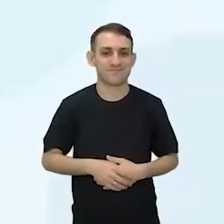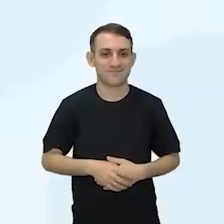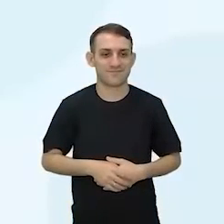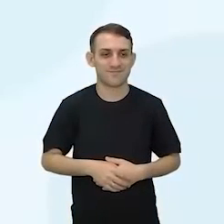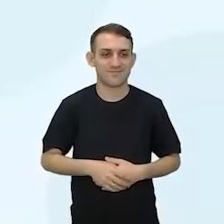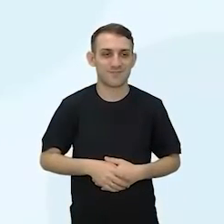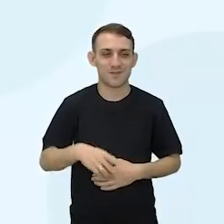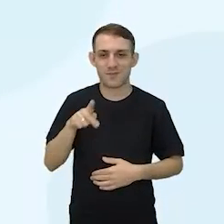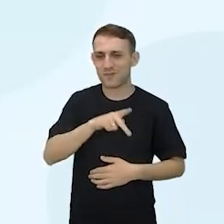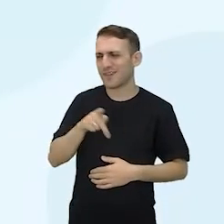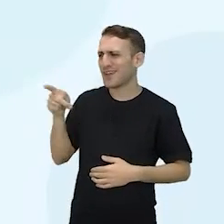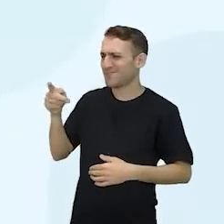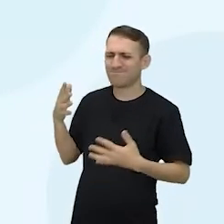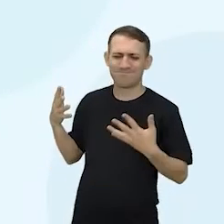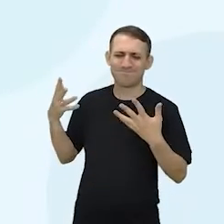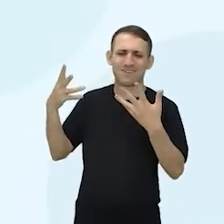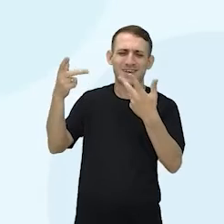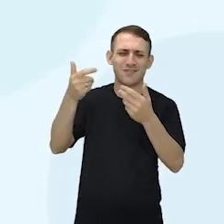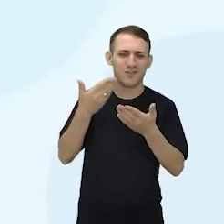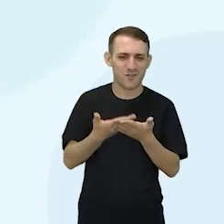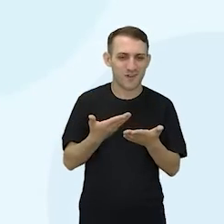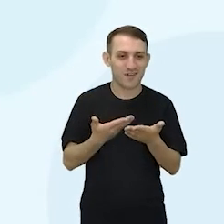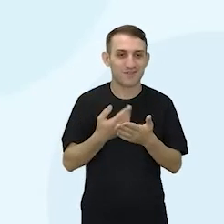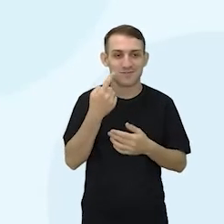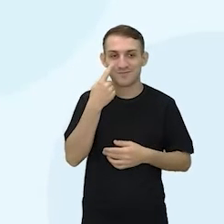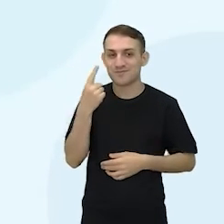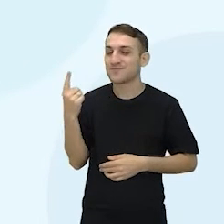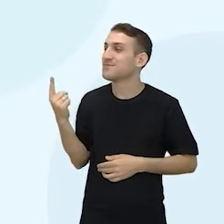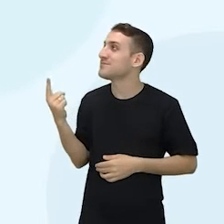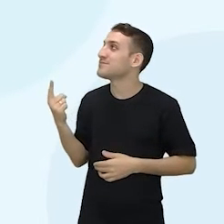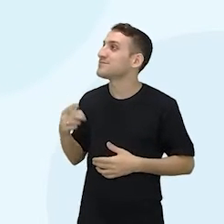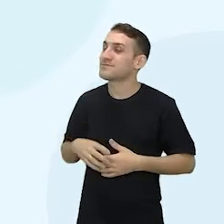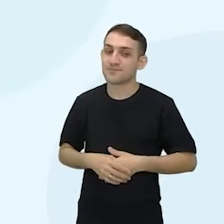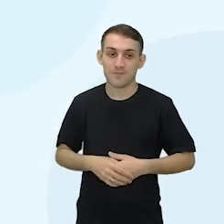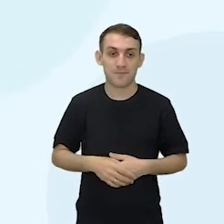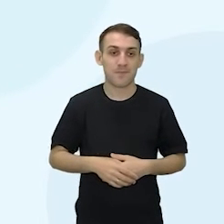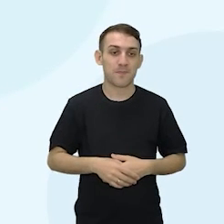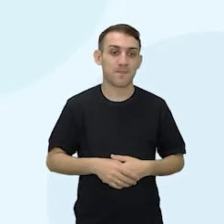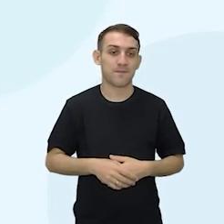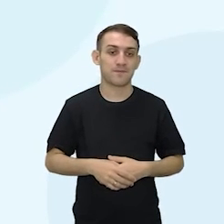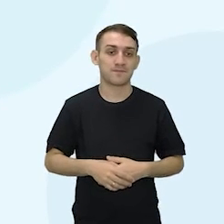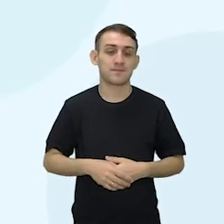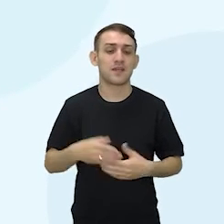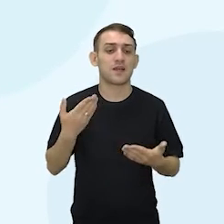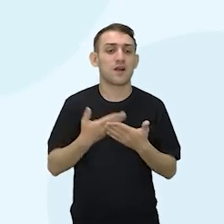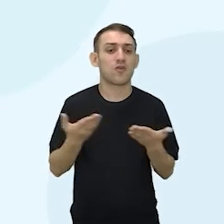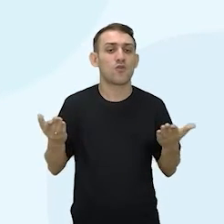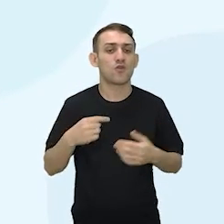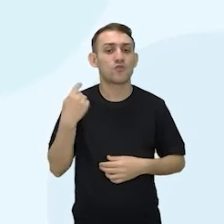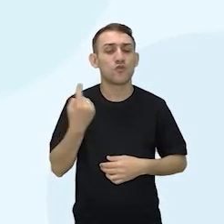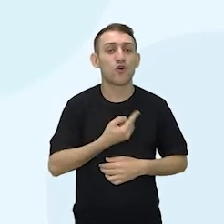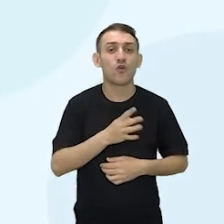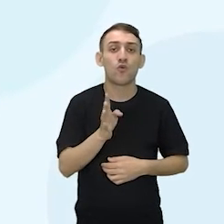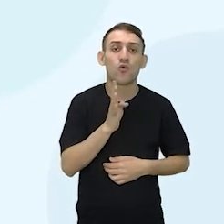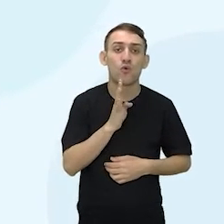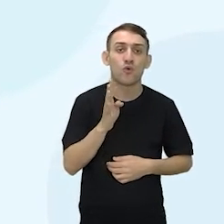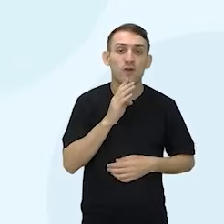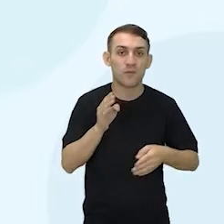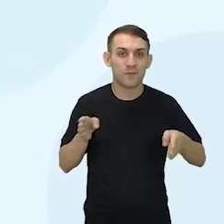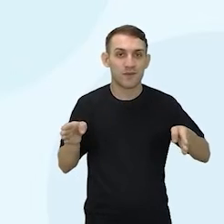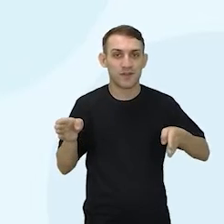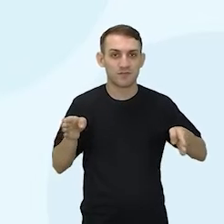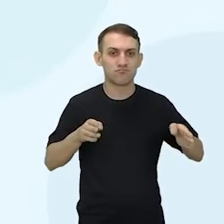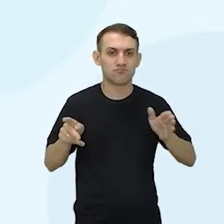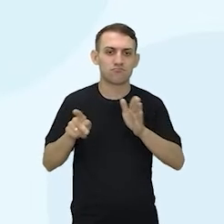A professora Juliana é craque nessa aula. Olha lá. Vamos lá. Na aula de hoje nós vamos conhecer as fases da